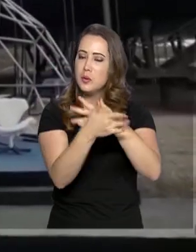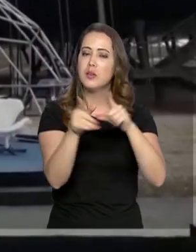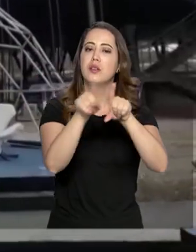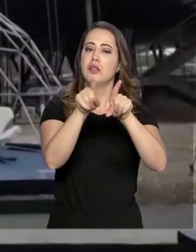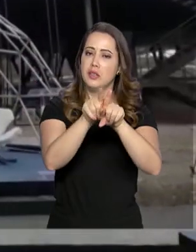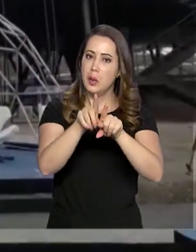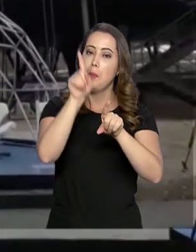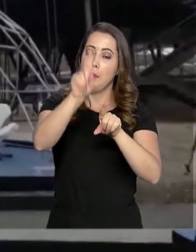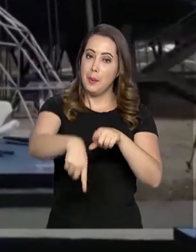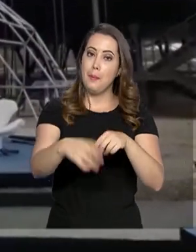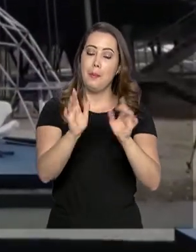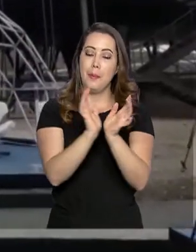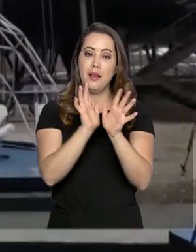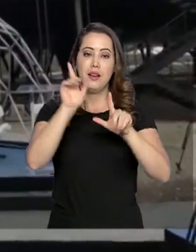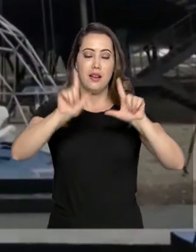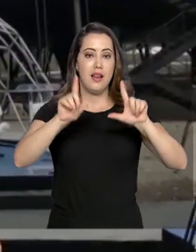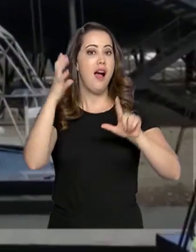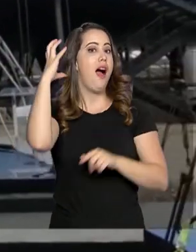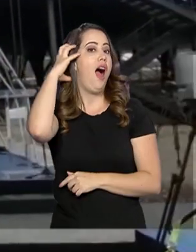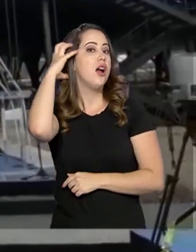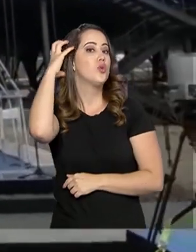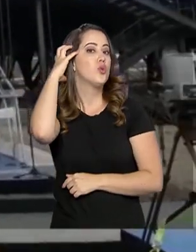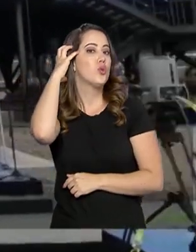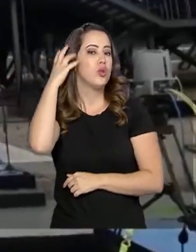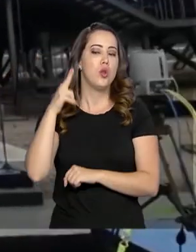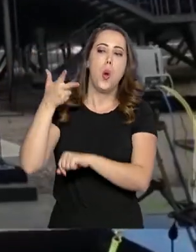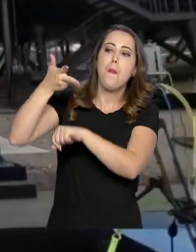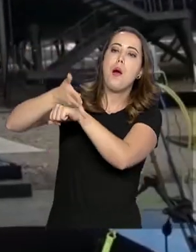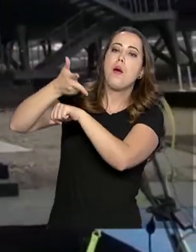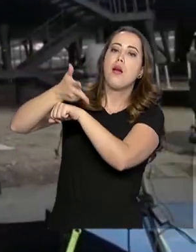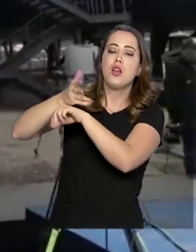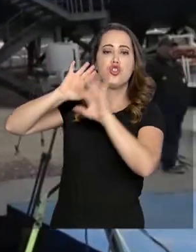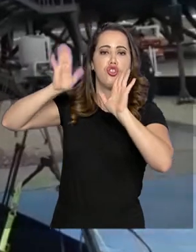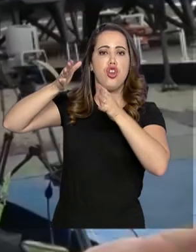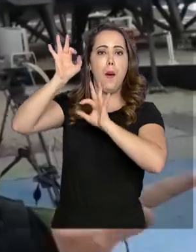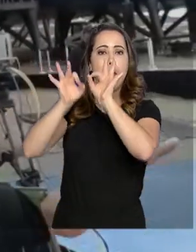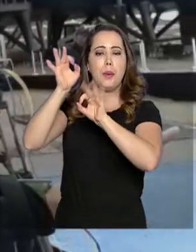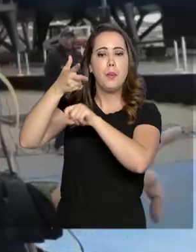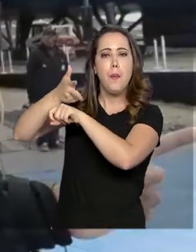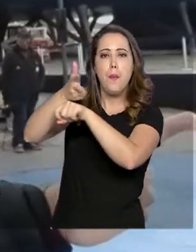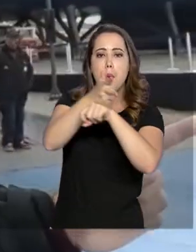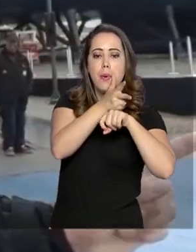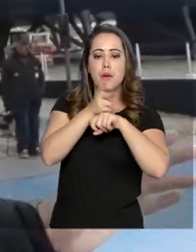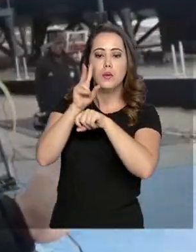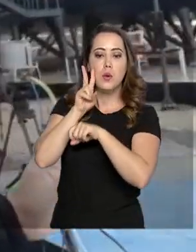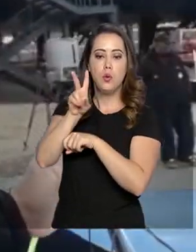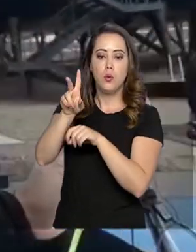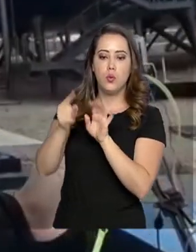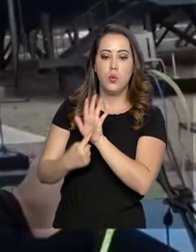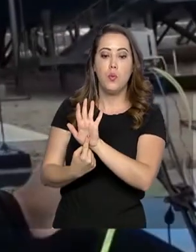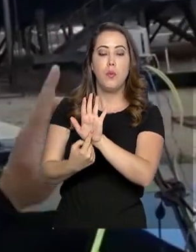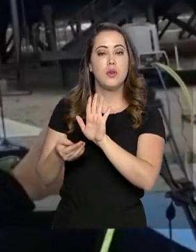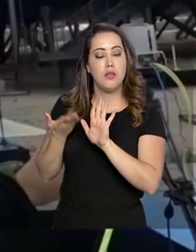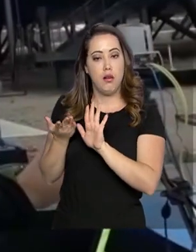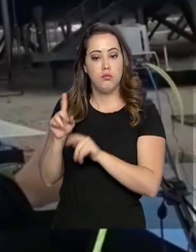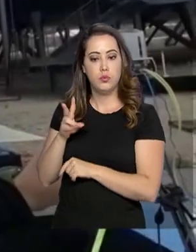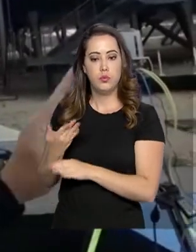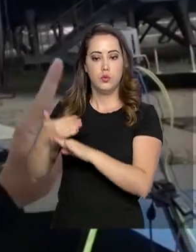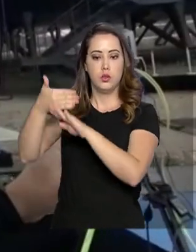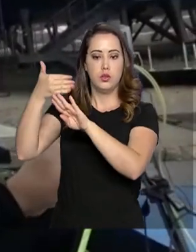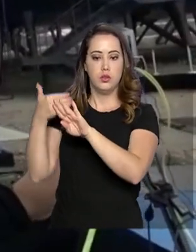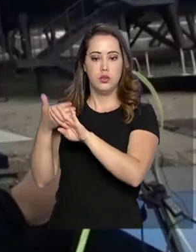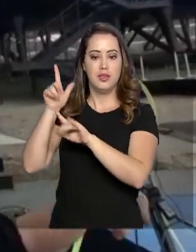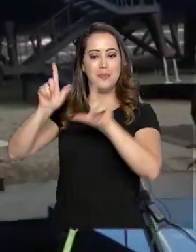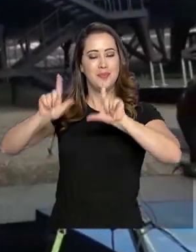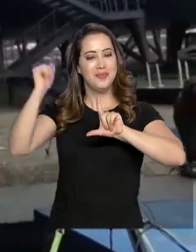e também pela Rede Nacional de Rádios. Nossas câmeras já estão posicionadas aqui na Antártica. Uma delas só está bem aqui atrás. Câmera